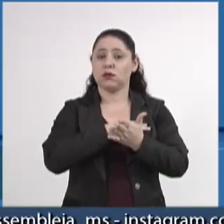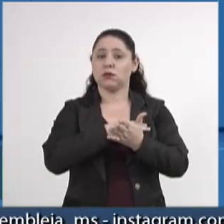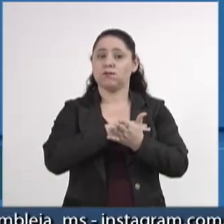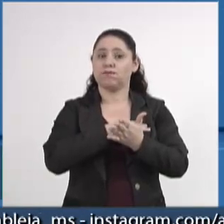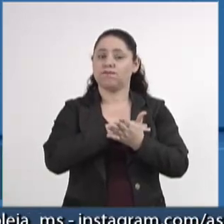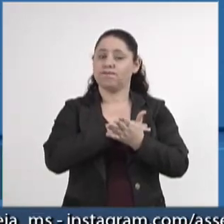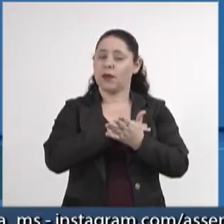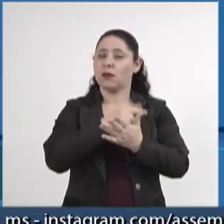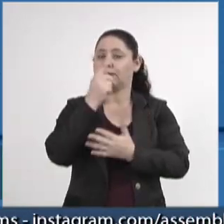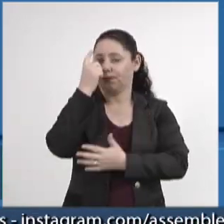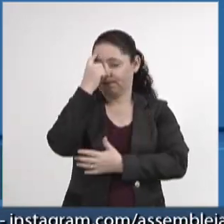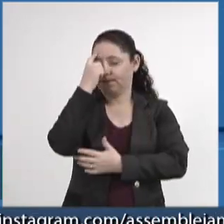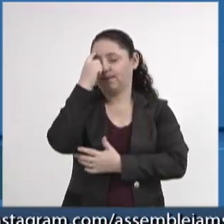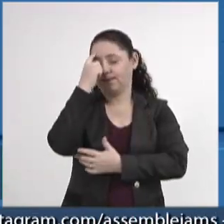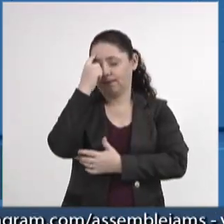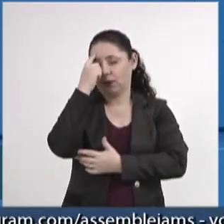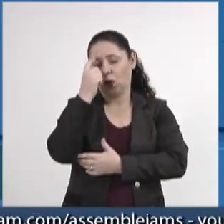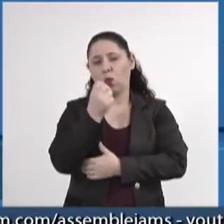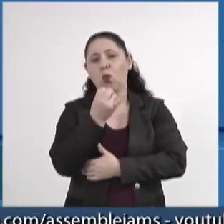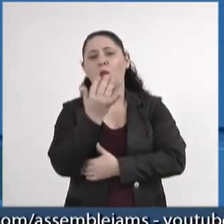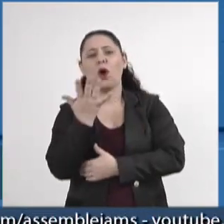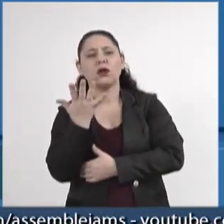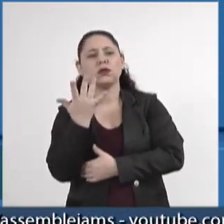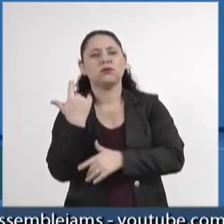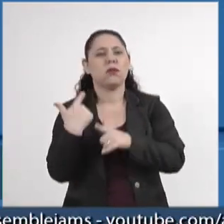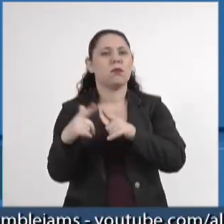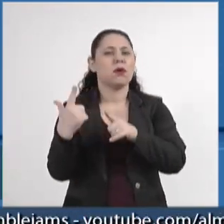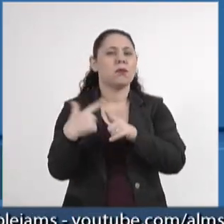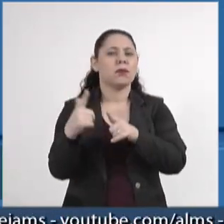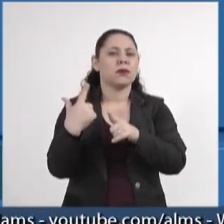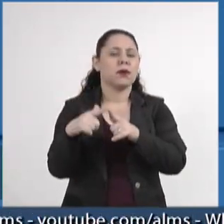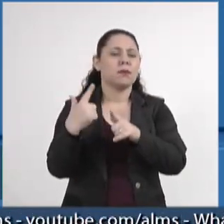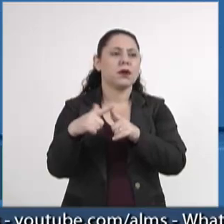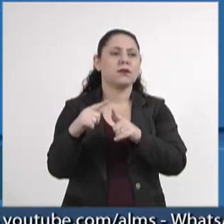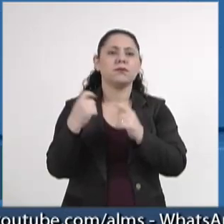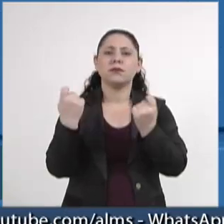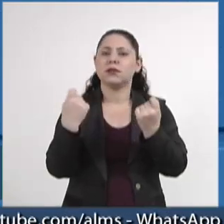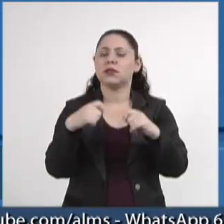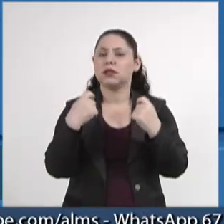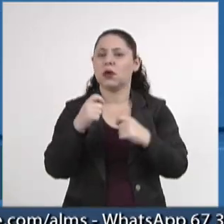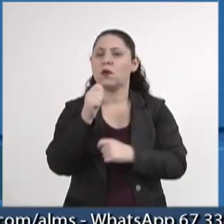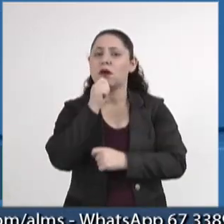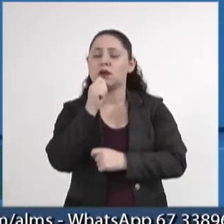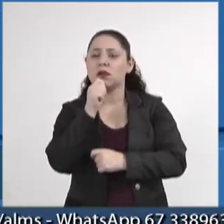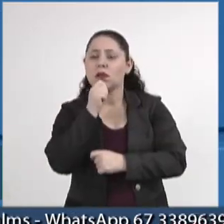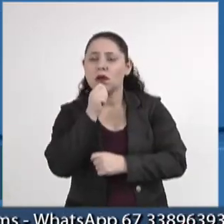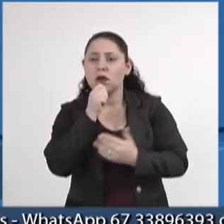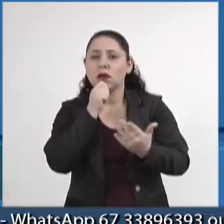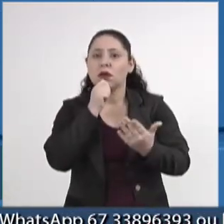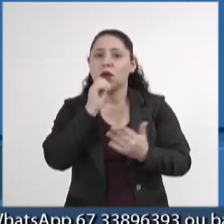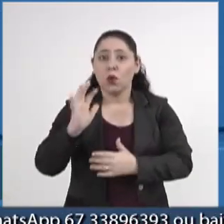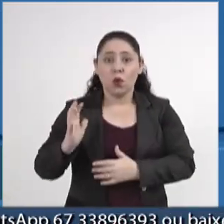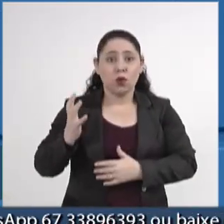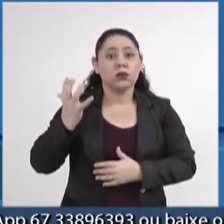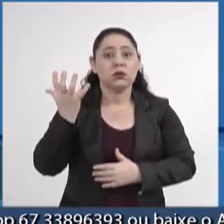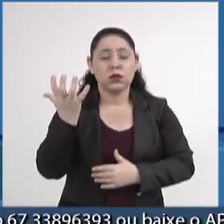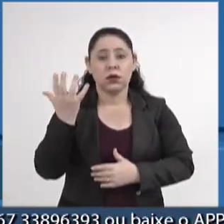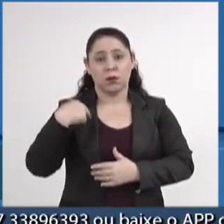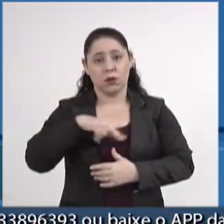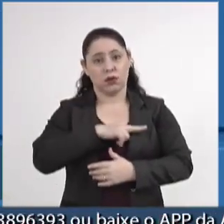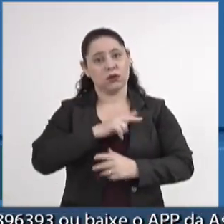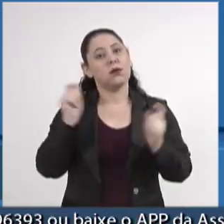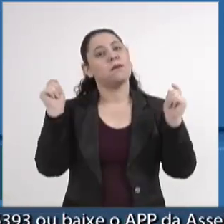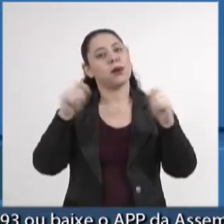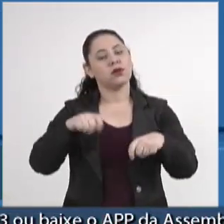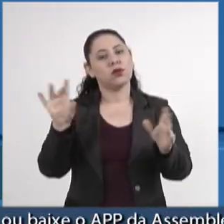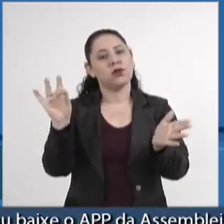reflexão. Quantos problemas desses deverão acontecer para que nós possamos